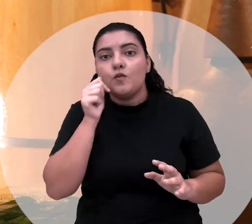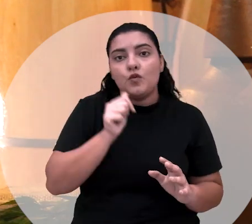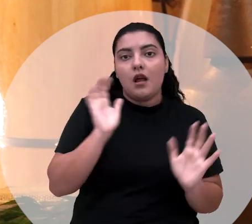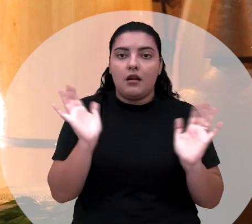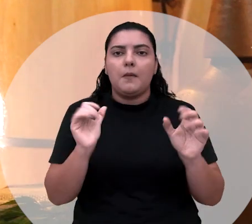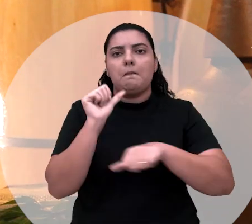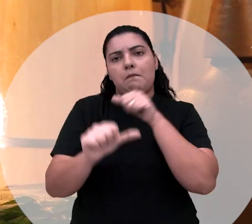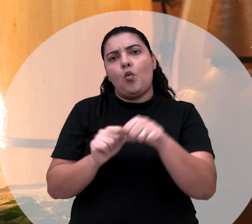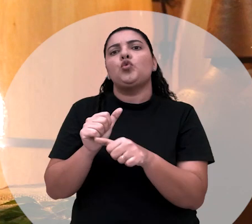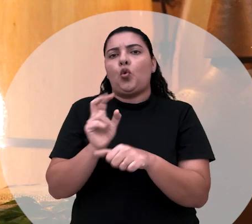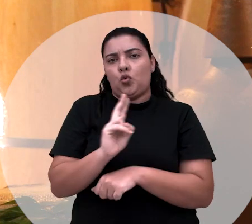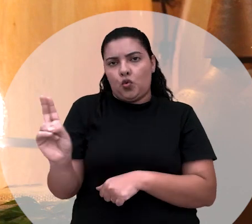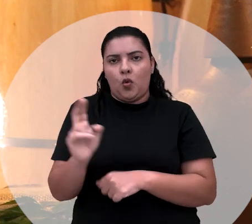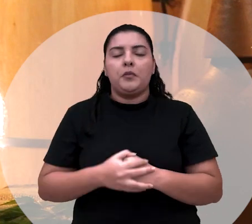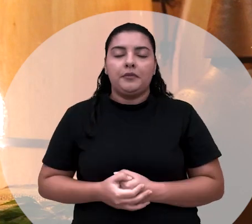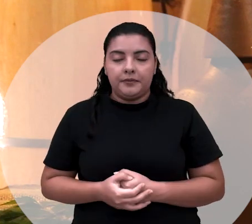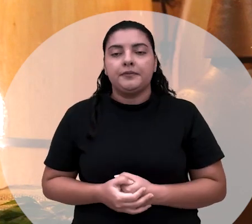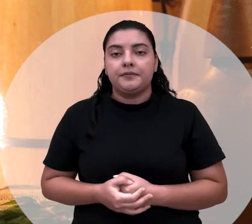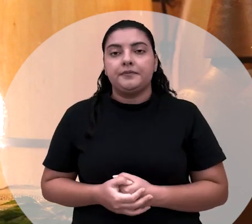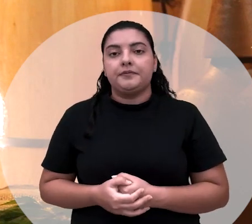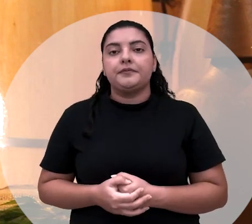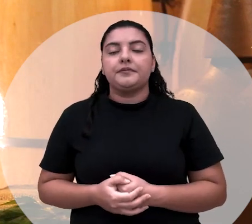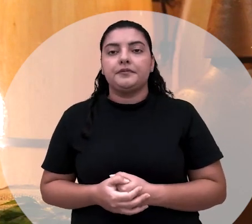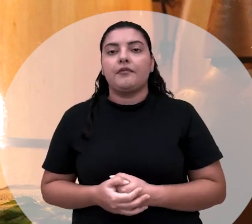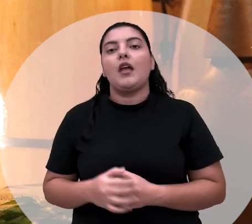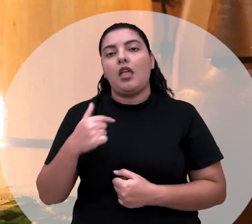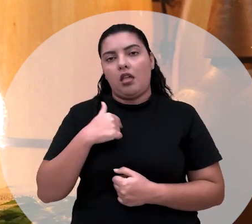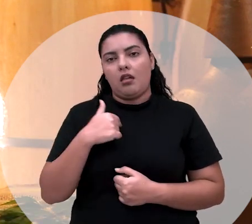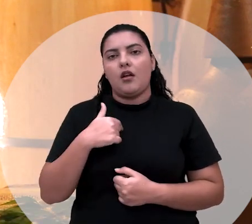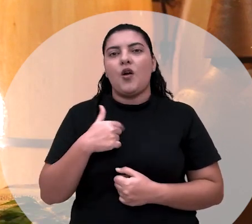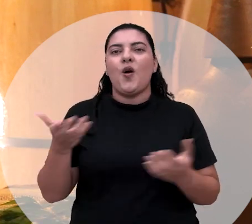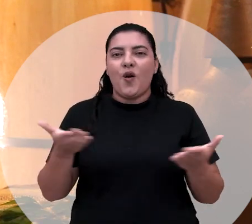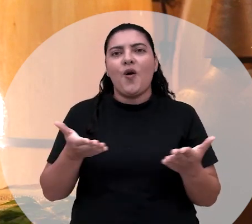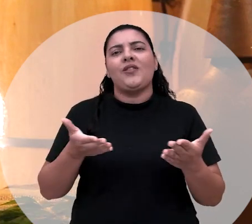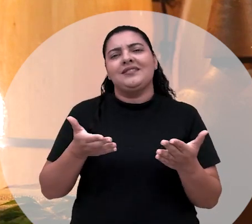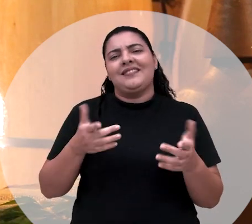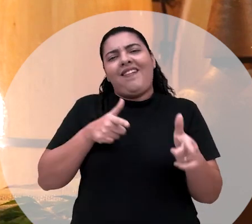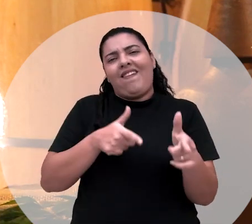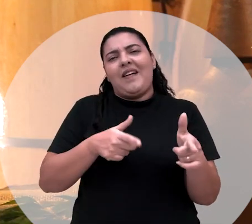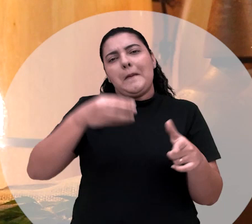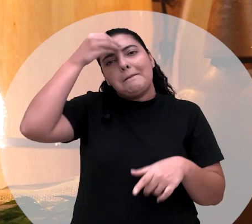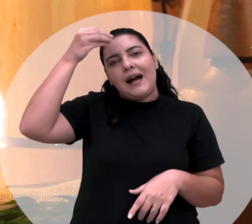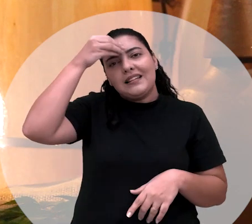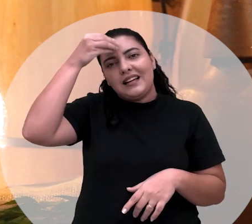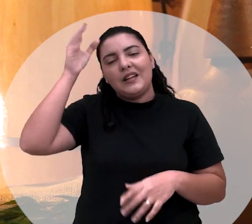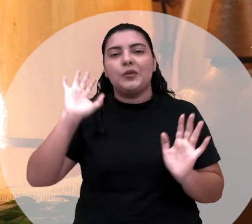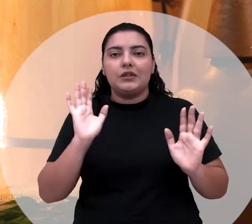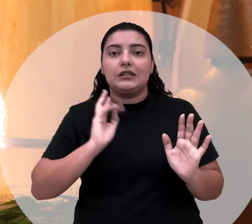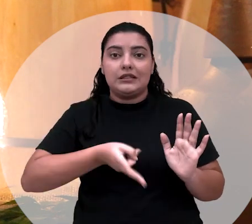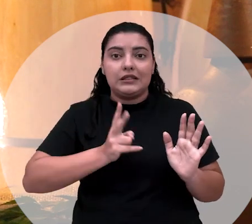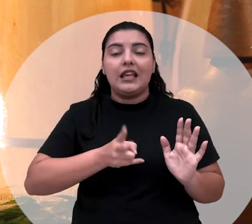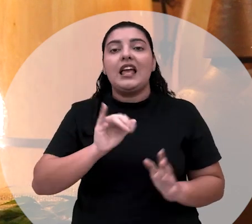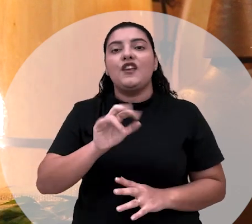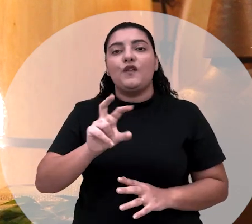Foi moldado com os anos, com a modernidade. Então, eu até hoje ainda tenho esse hábito de chamar ali de padrinho, que era o padrinho Ivo Soares de